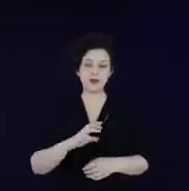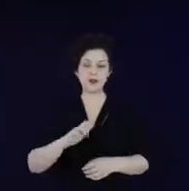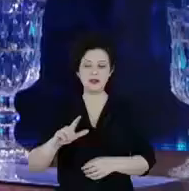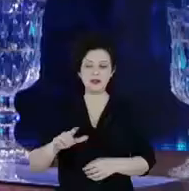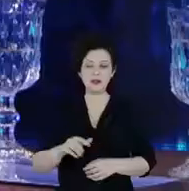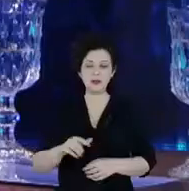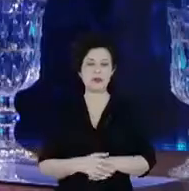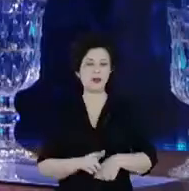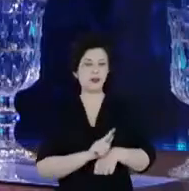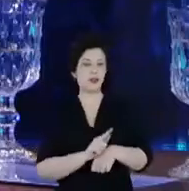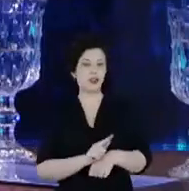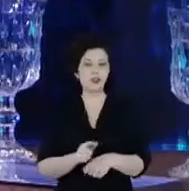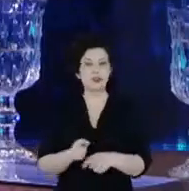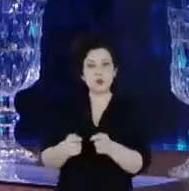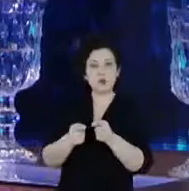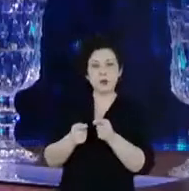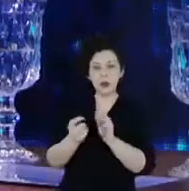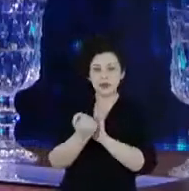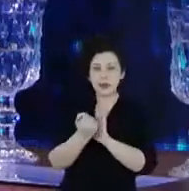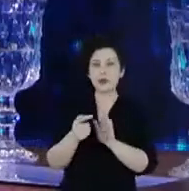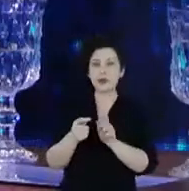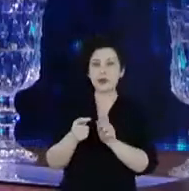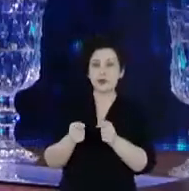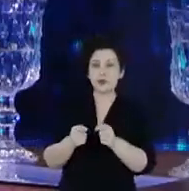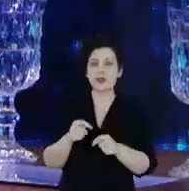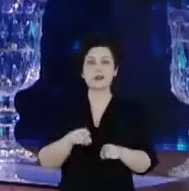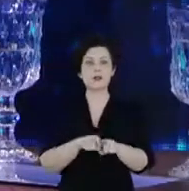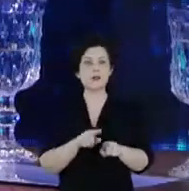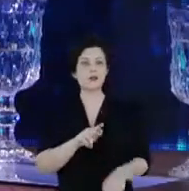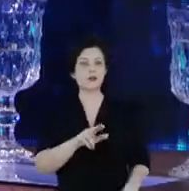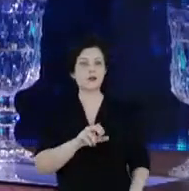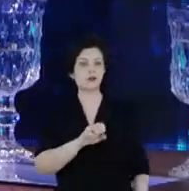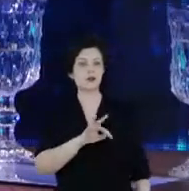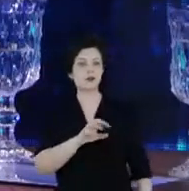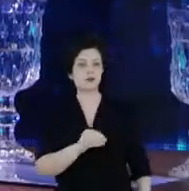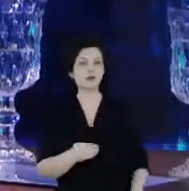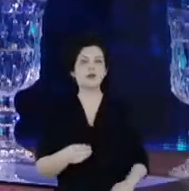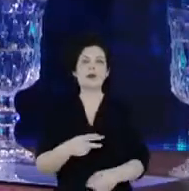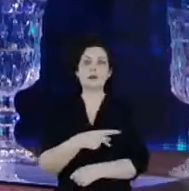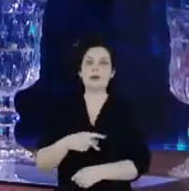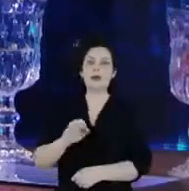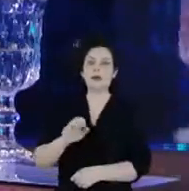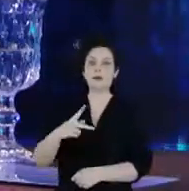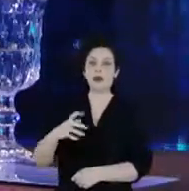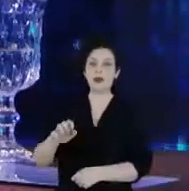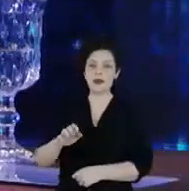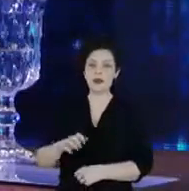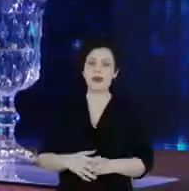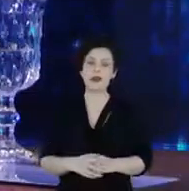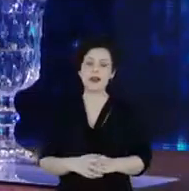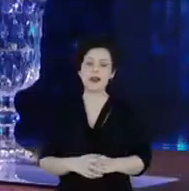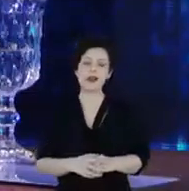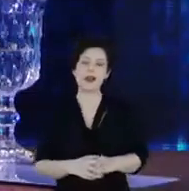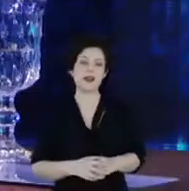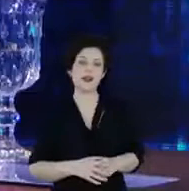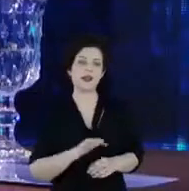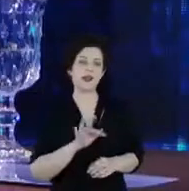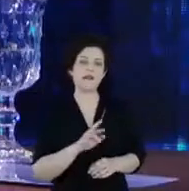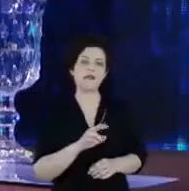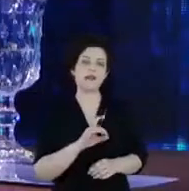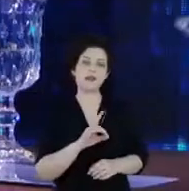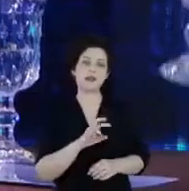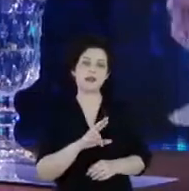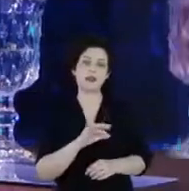Procel, ao Gustavo Nassif, superintendente adjunto da IPE, e ao Frederico Araújo,